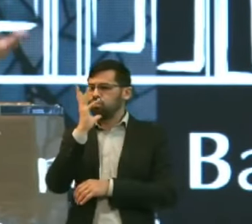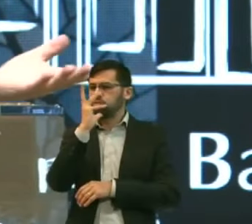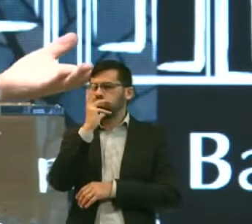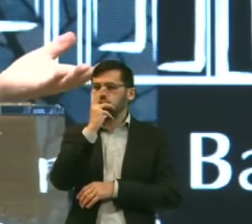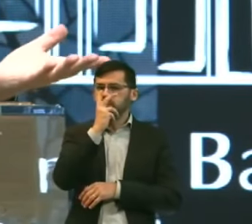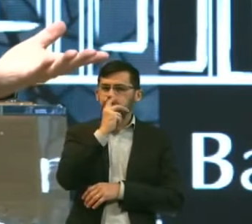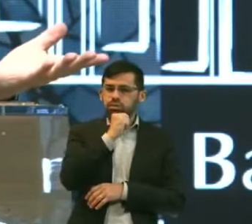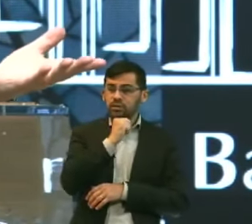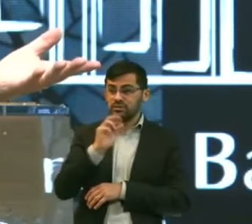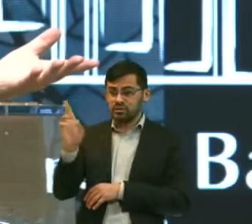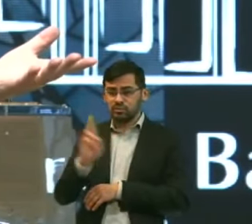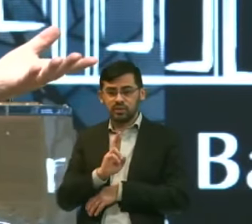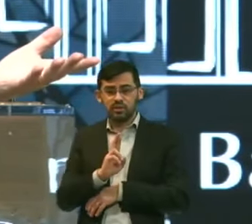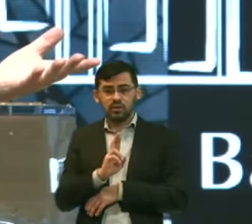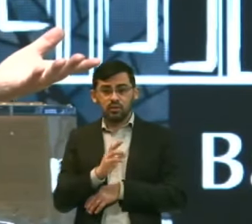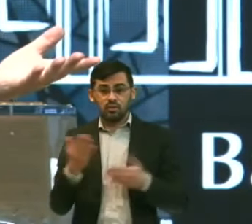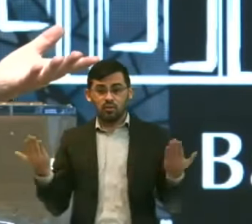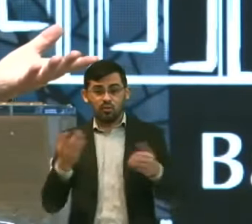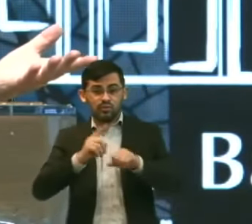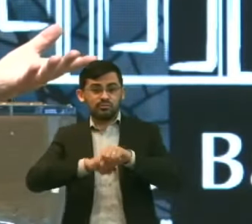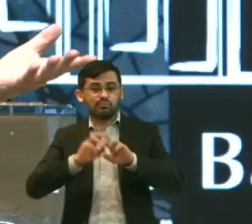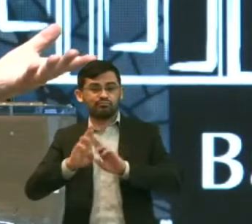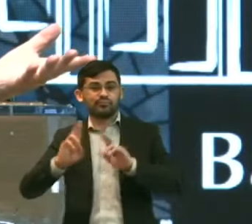Jesus Nós estamos vivendo Um tempo diferente Gente